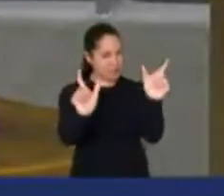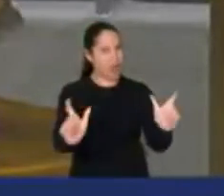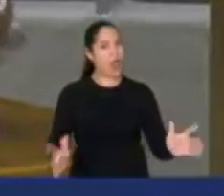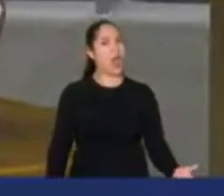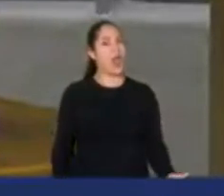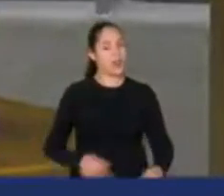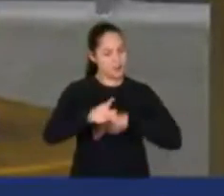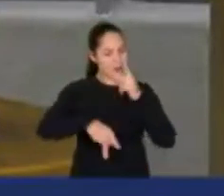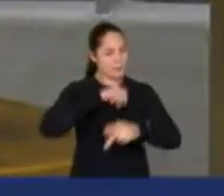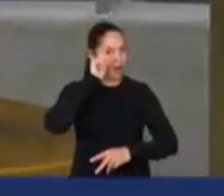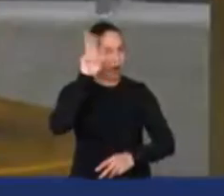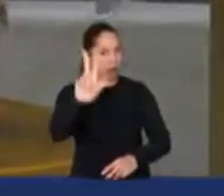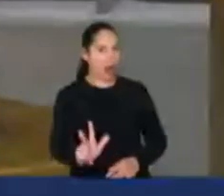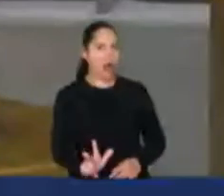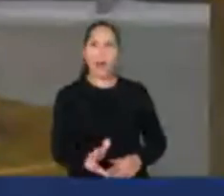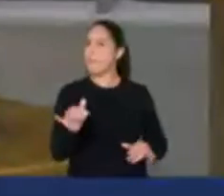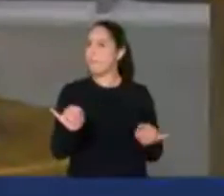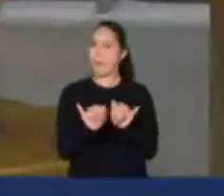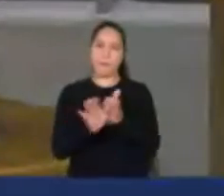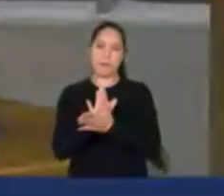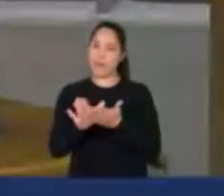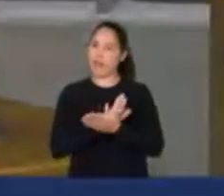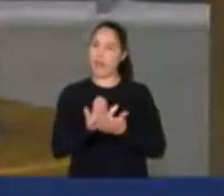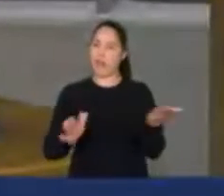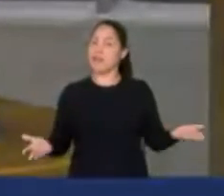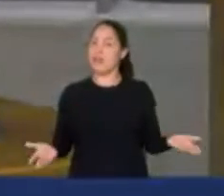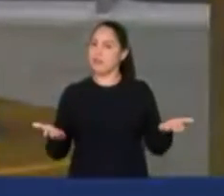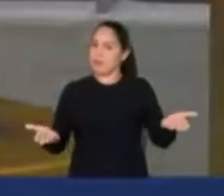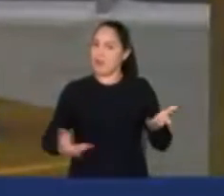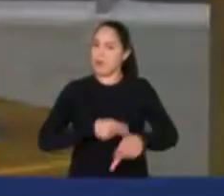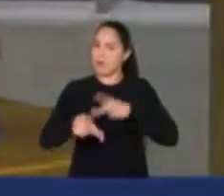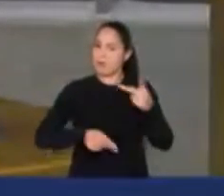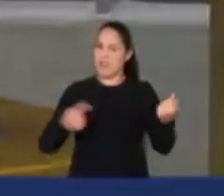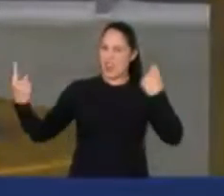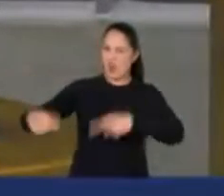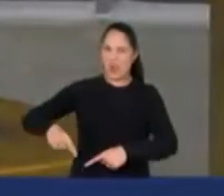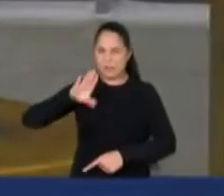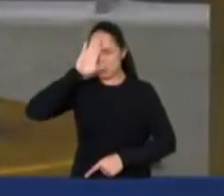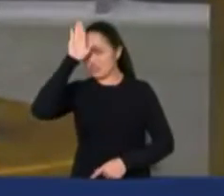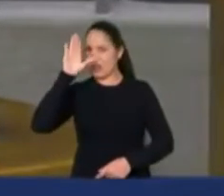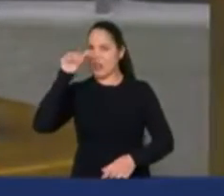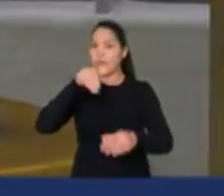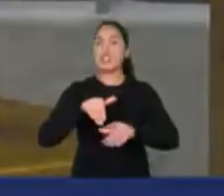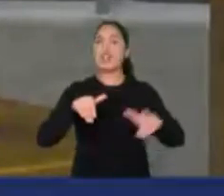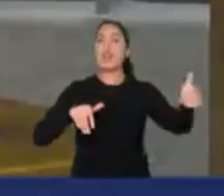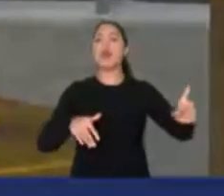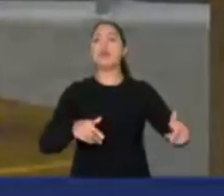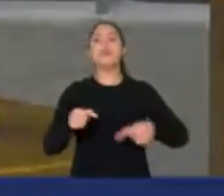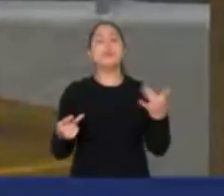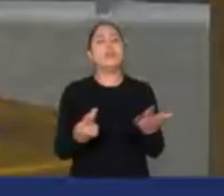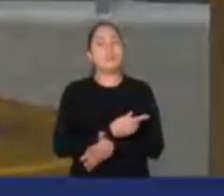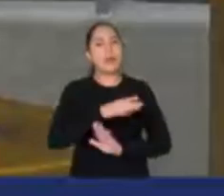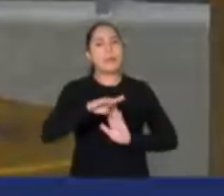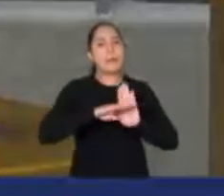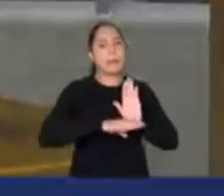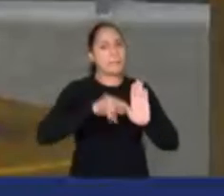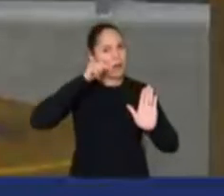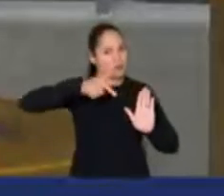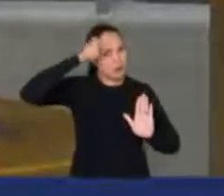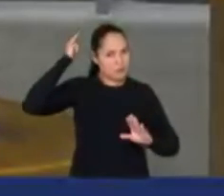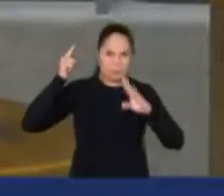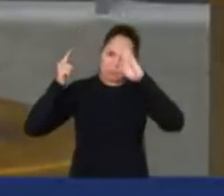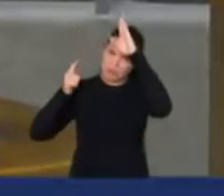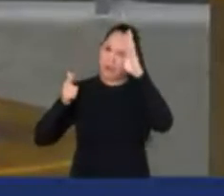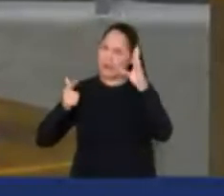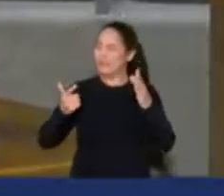usar os seus direitos e vai votar contra o Bolsonaro porque ninguém aguenta mais a agenda do Paulo Guedes e do Bolsonaro. E nós que fomos os